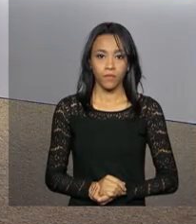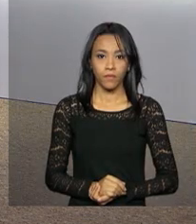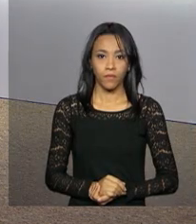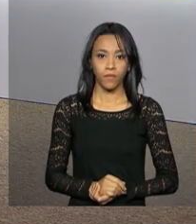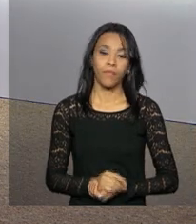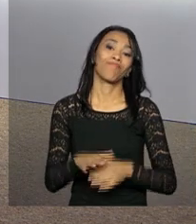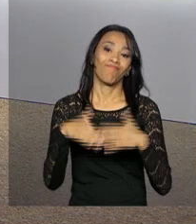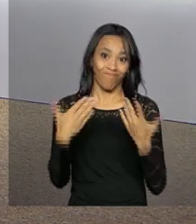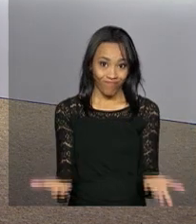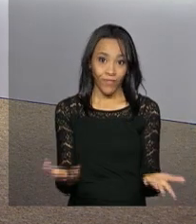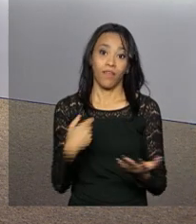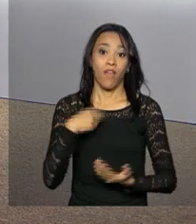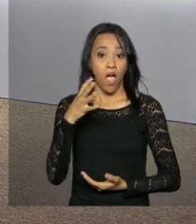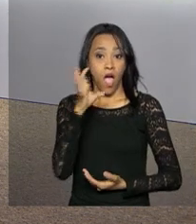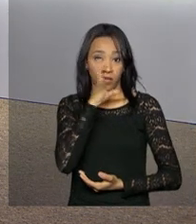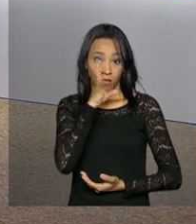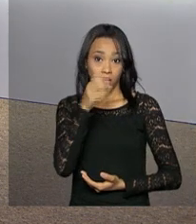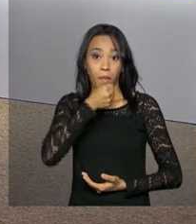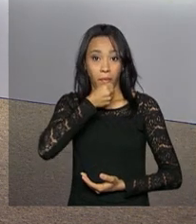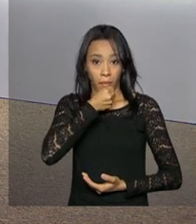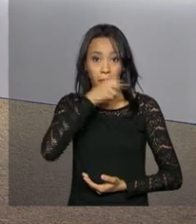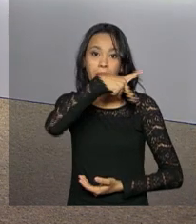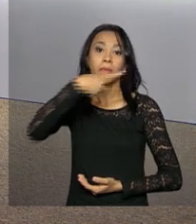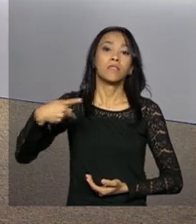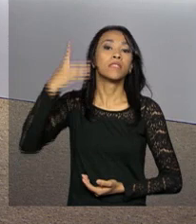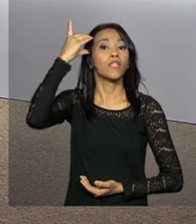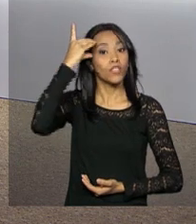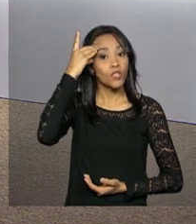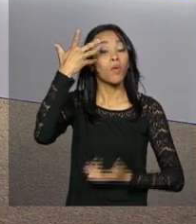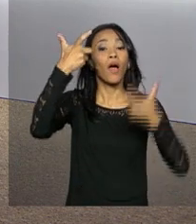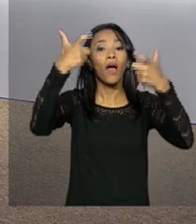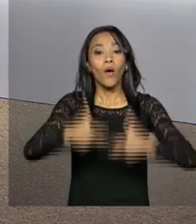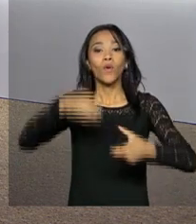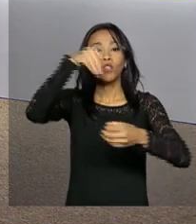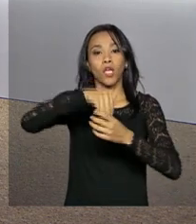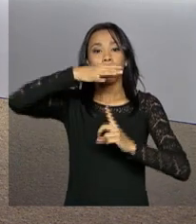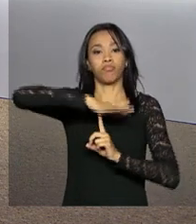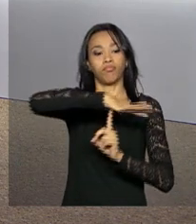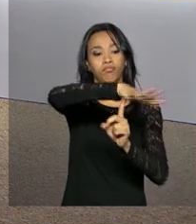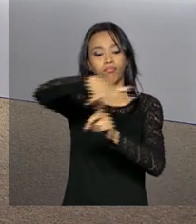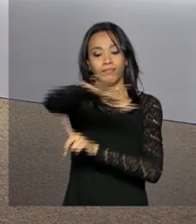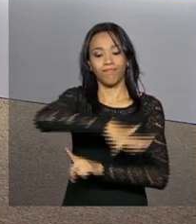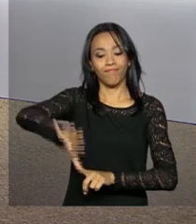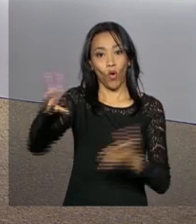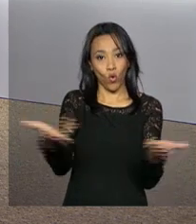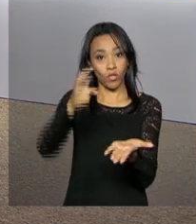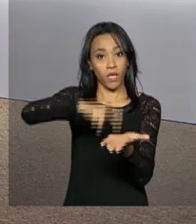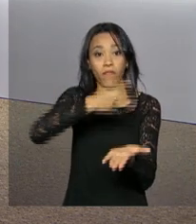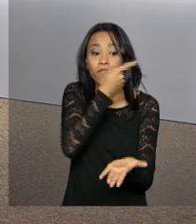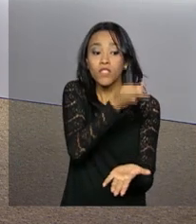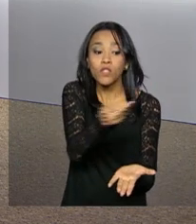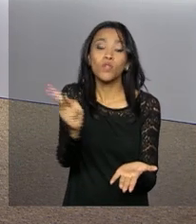Nós acompanhamos a entrevista concedida pela presidenta Dilma Rousseff na Base Aérea de Brasília, onde ela visitou, nesta manhã,